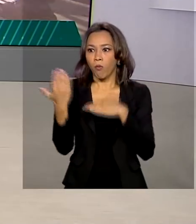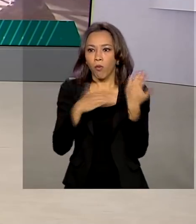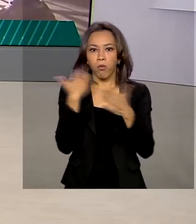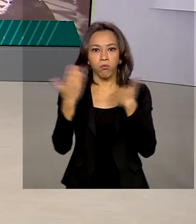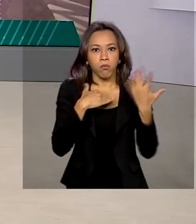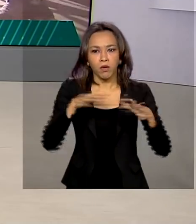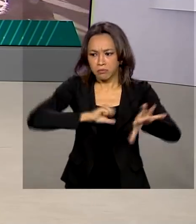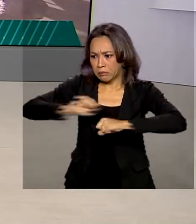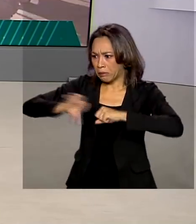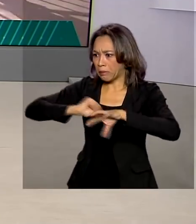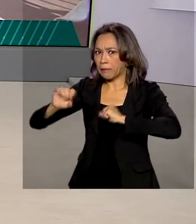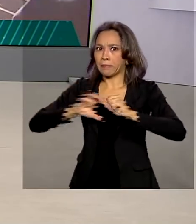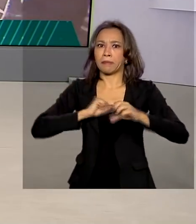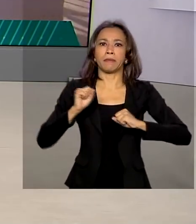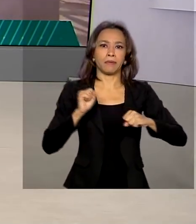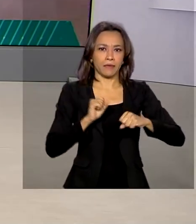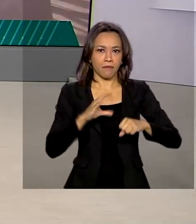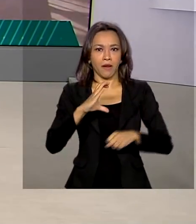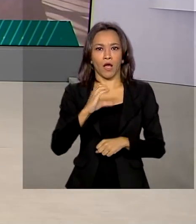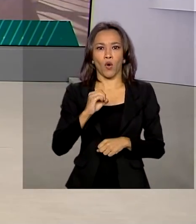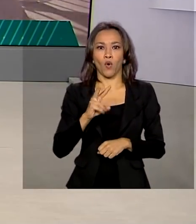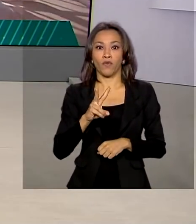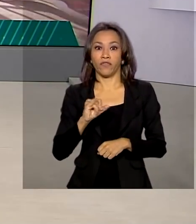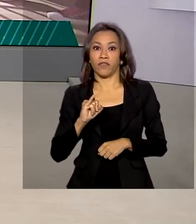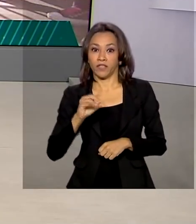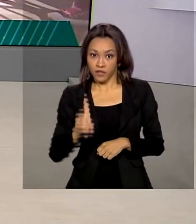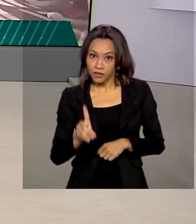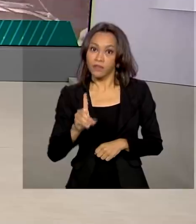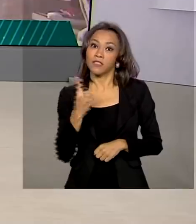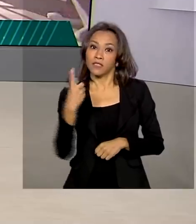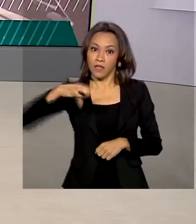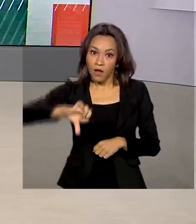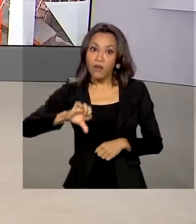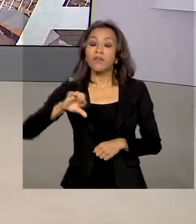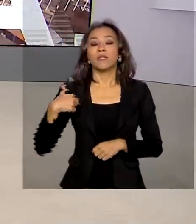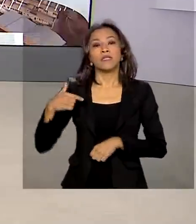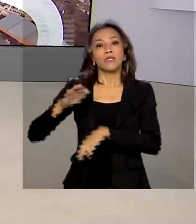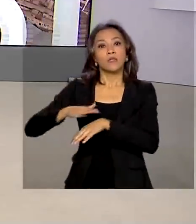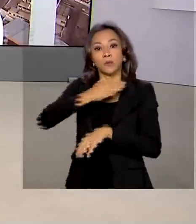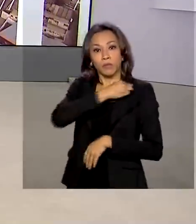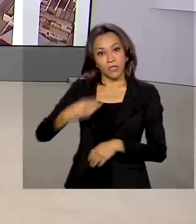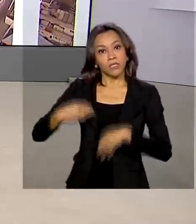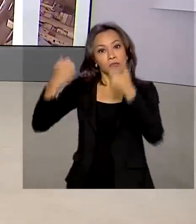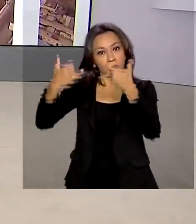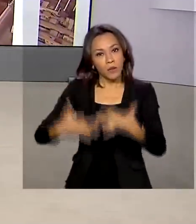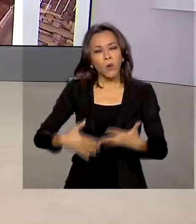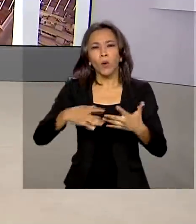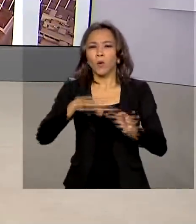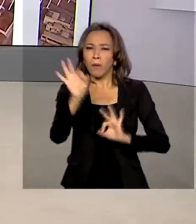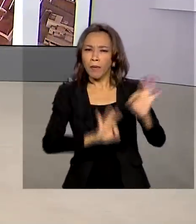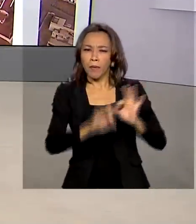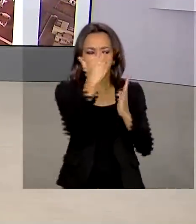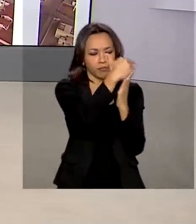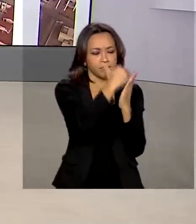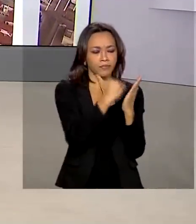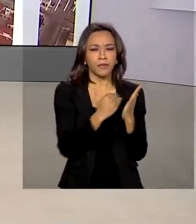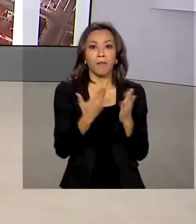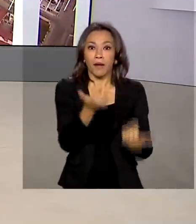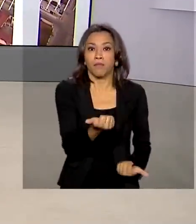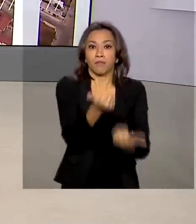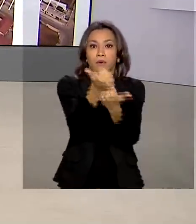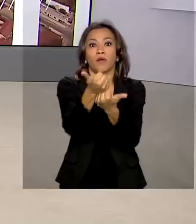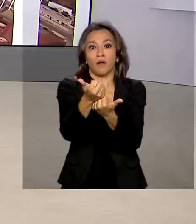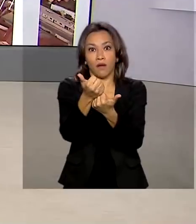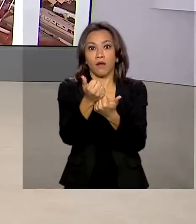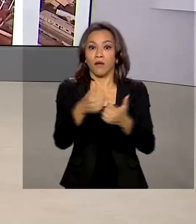pela Covid-19. O ministro da Saúde, Eduardo Pazuello, detalhou as ações do governo federal para reestabelecer o sistema de saúde